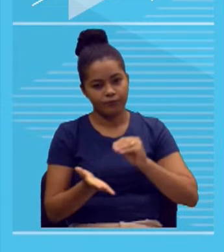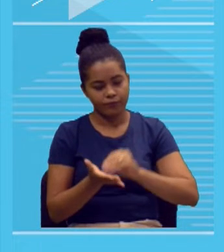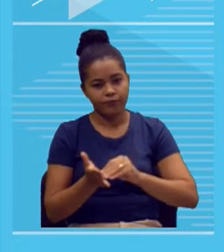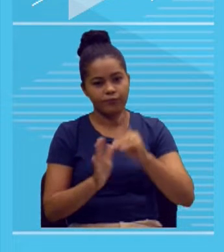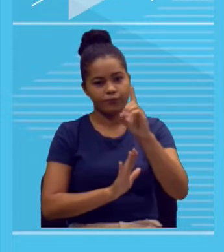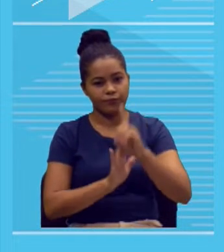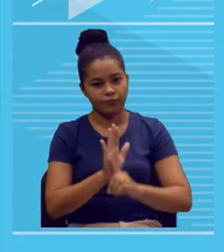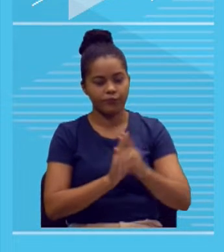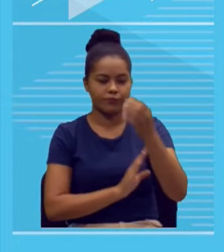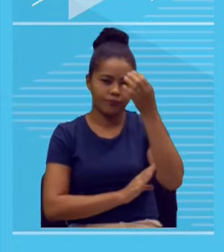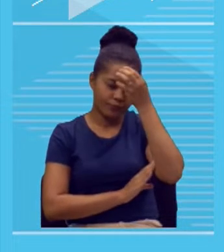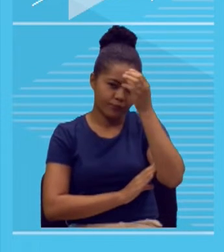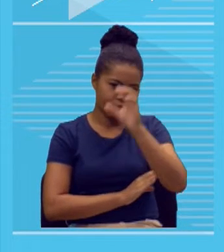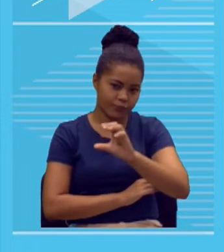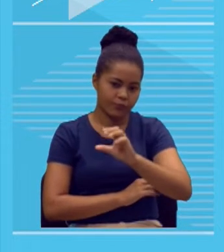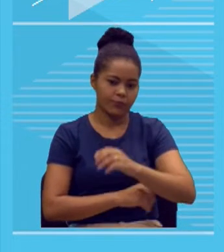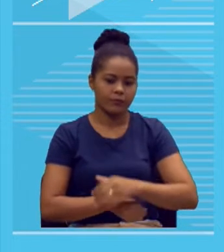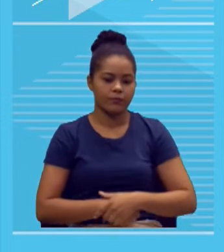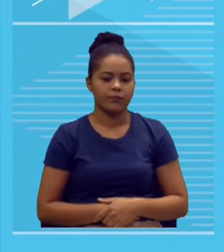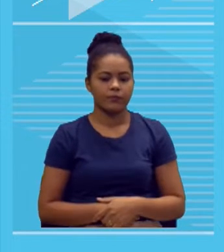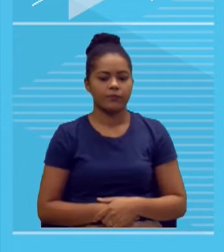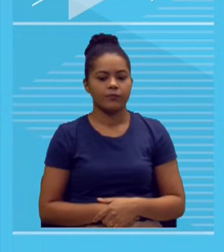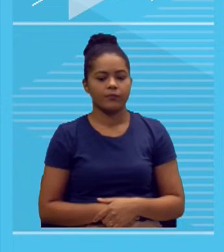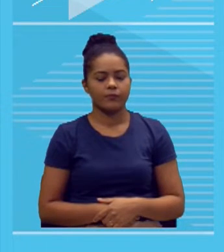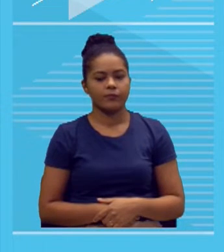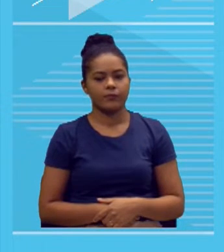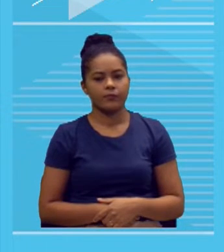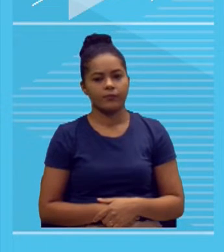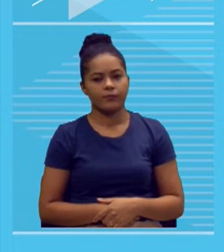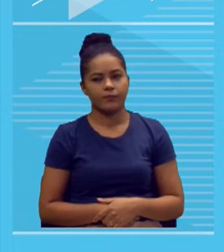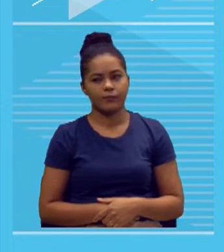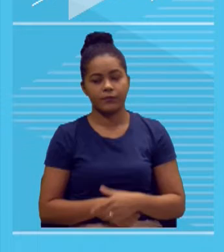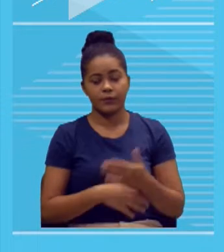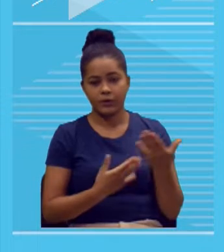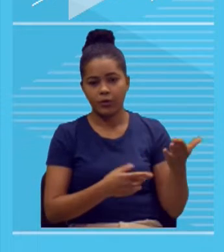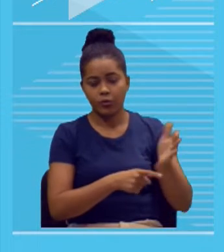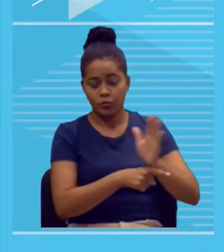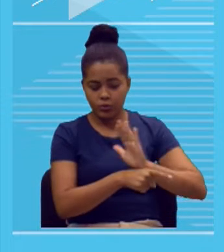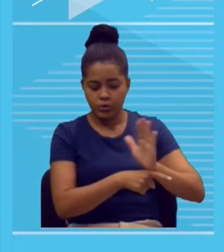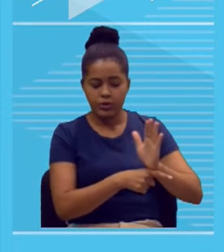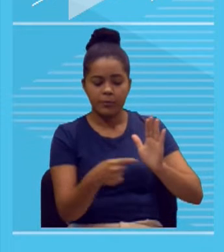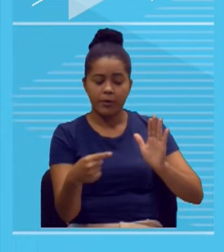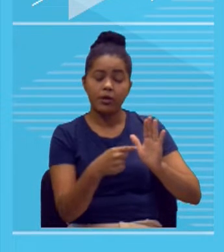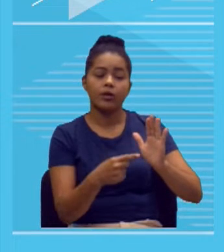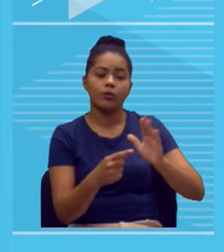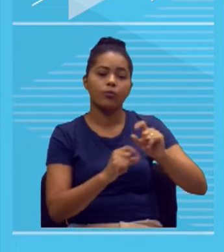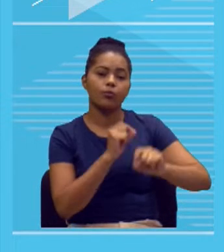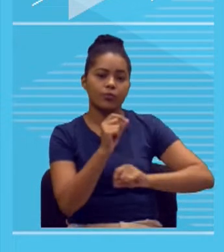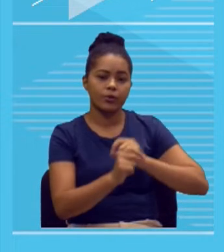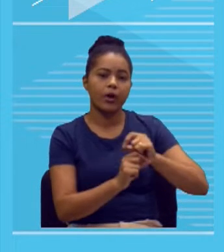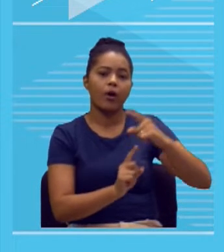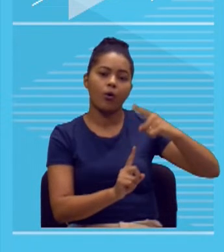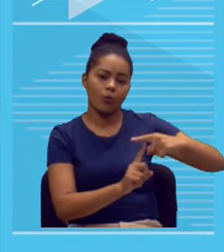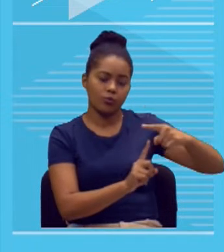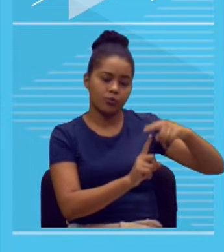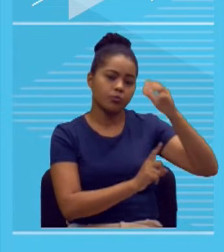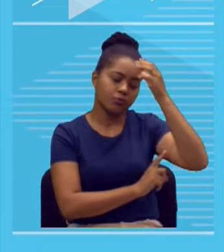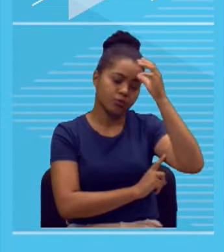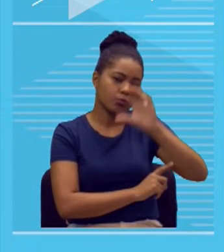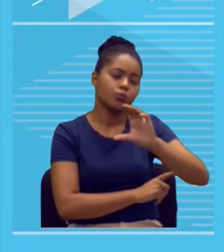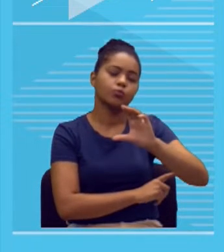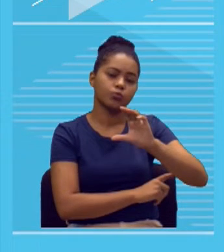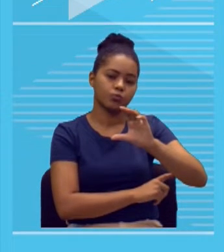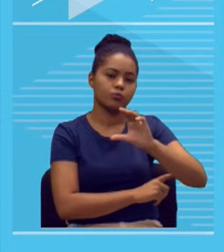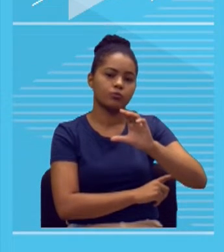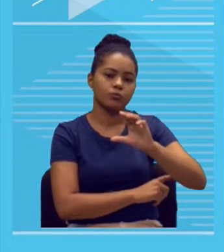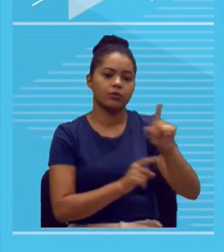O cinema é uma forma de cultura, tá? É um tipo de arte que ajuda a construir conhecimentos, que ajuda a formar opiniões, evidentemente, e